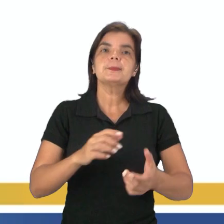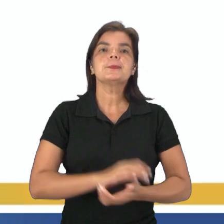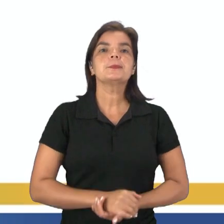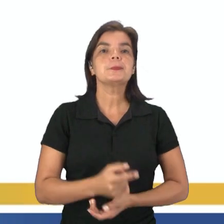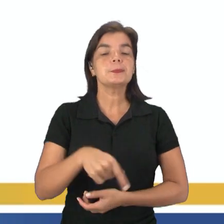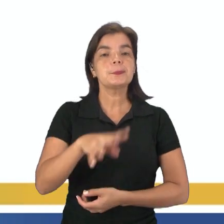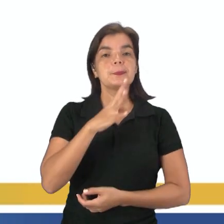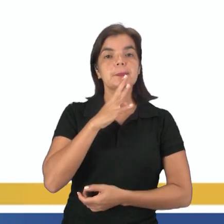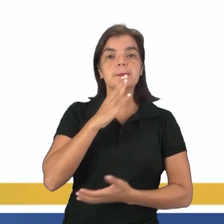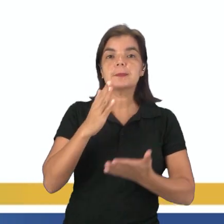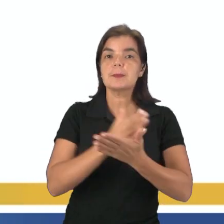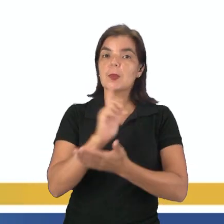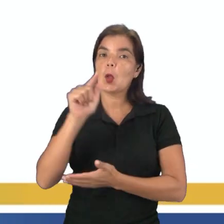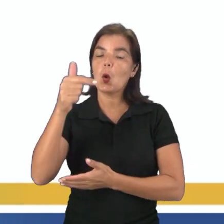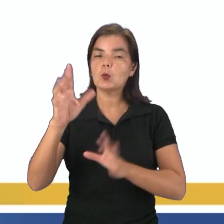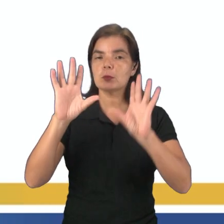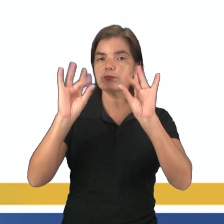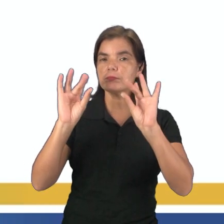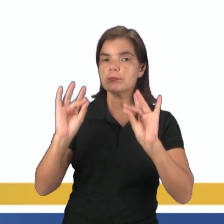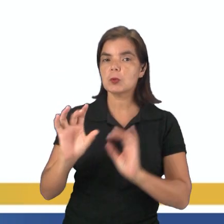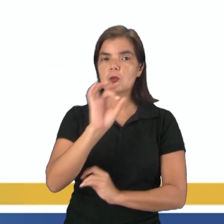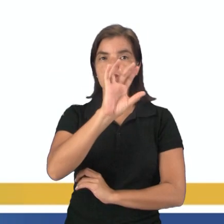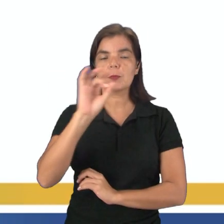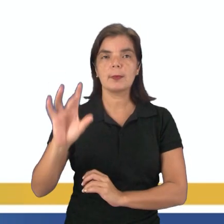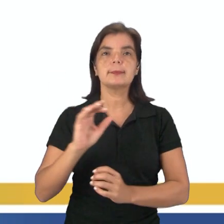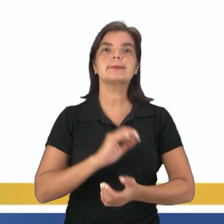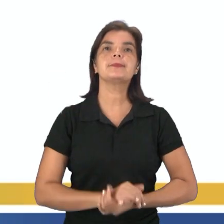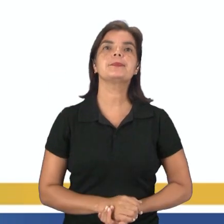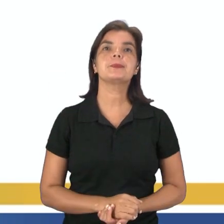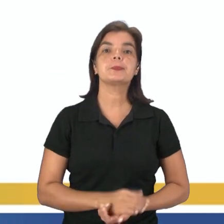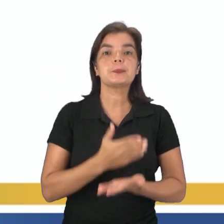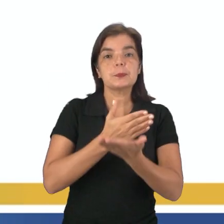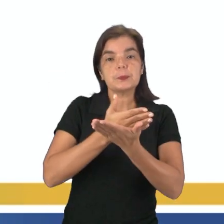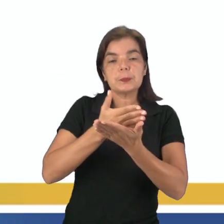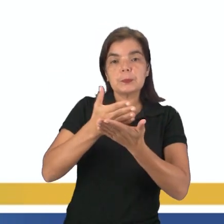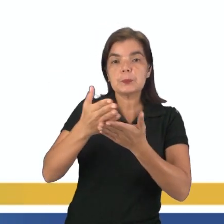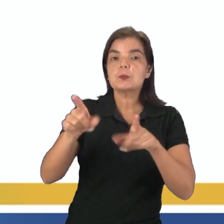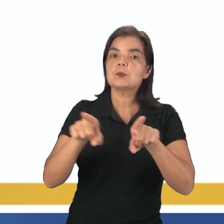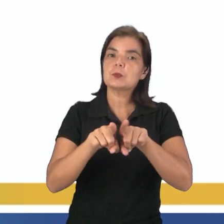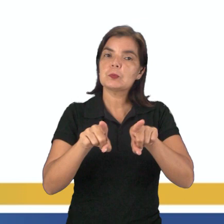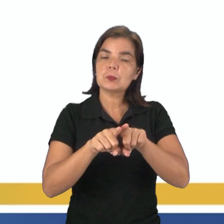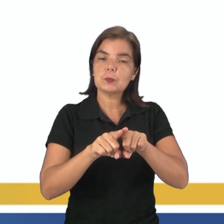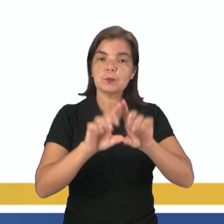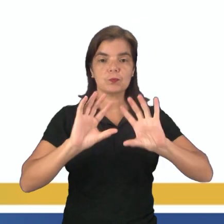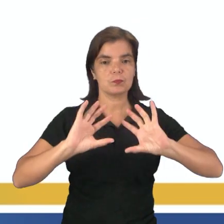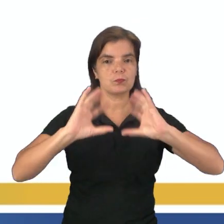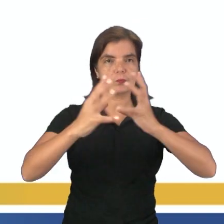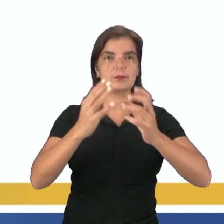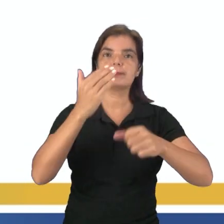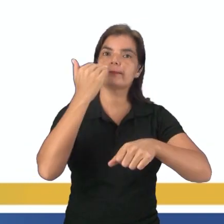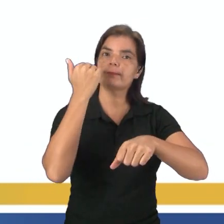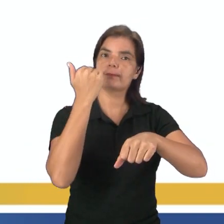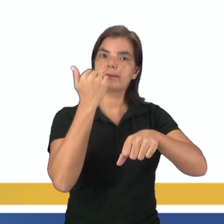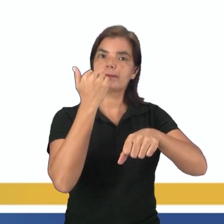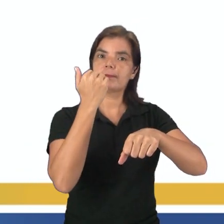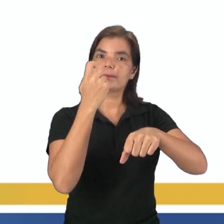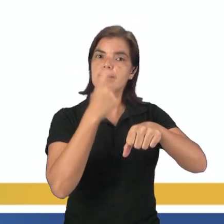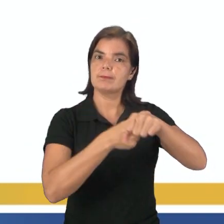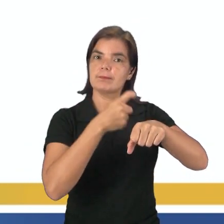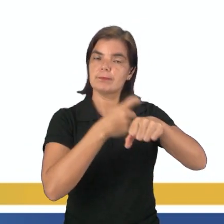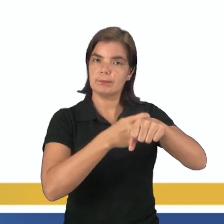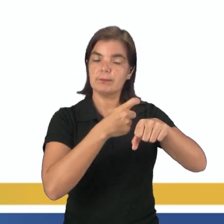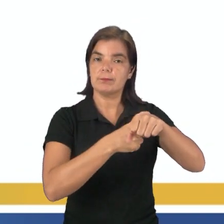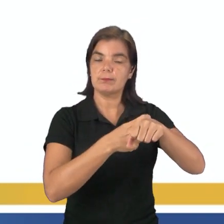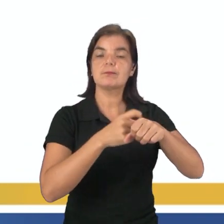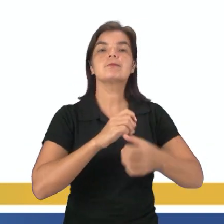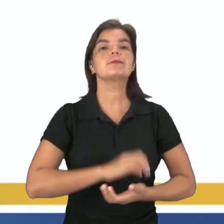vamos conhecer um pouquinho de mais detalhes de cada uma delas. começando aí pela litosfera. Como eu falei para vocês, litosfera é